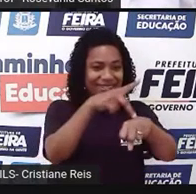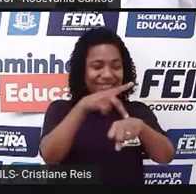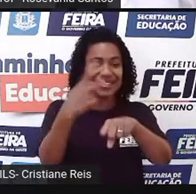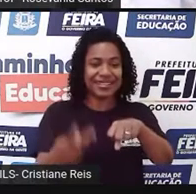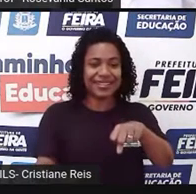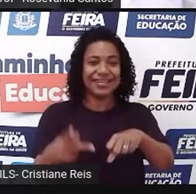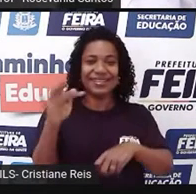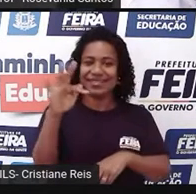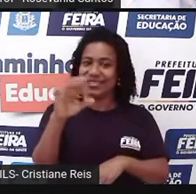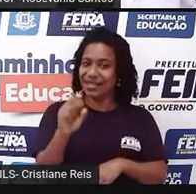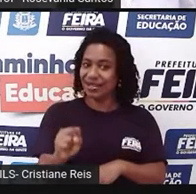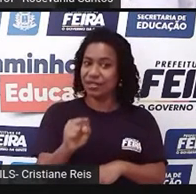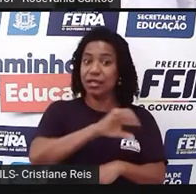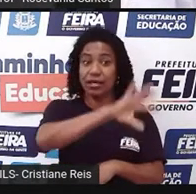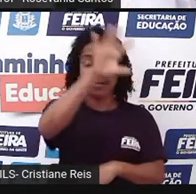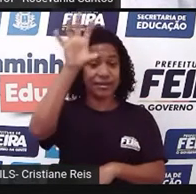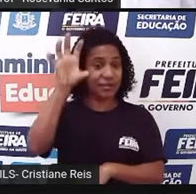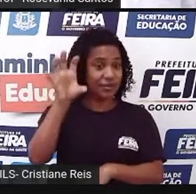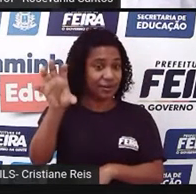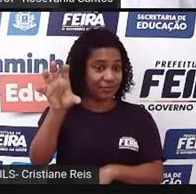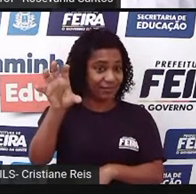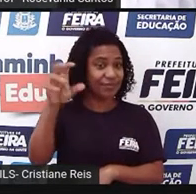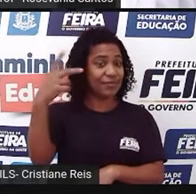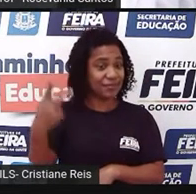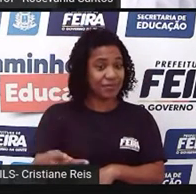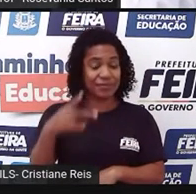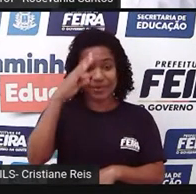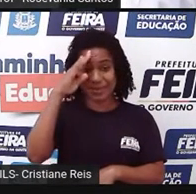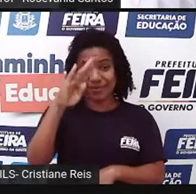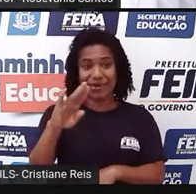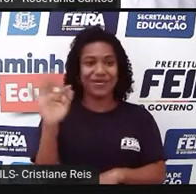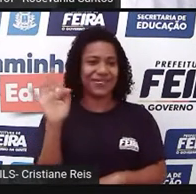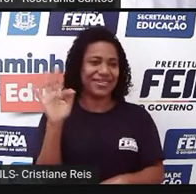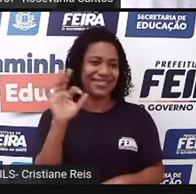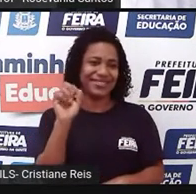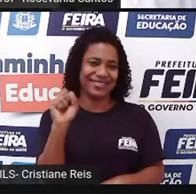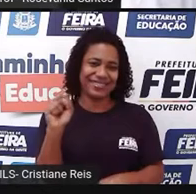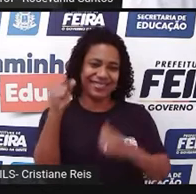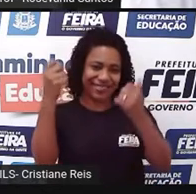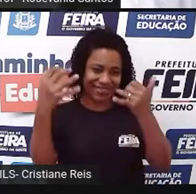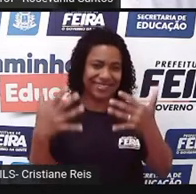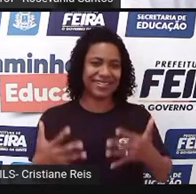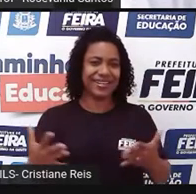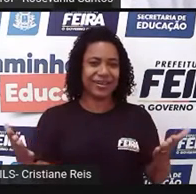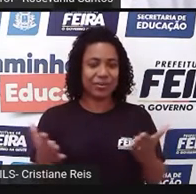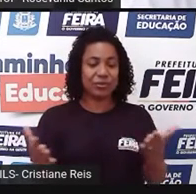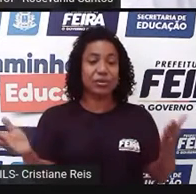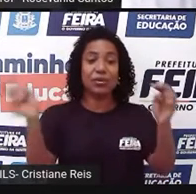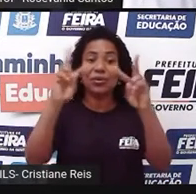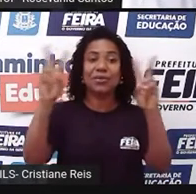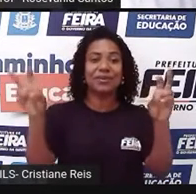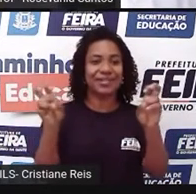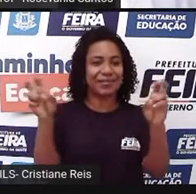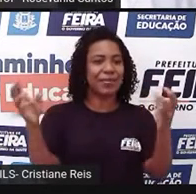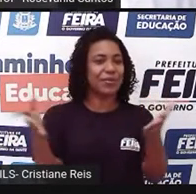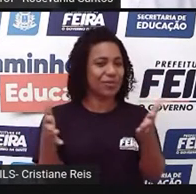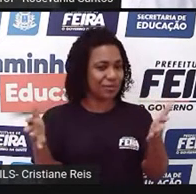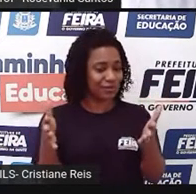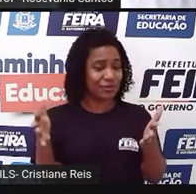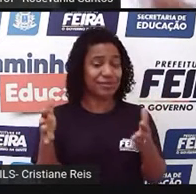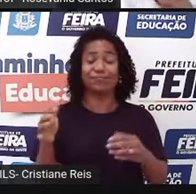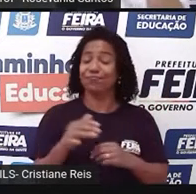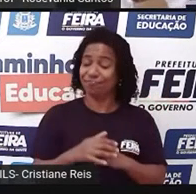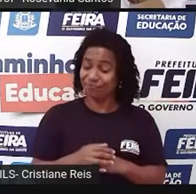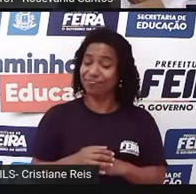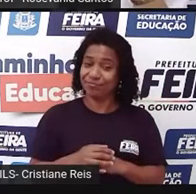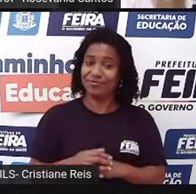região, né, principalmente da nossa cidade. Então, o tema, né, da nossa aula de hoje serão as Feiras Livres do Nordeste e